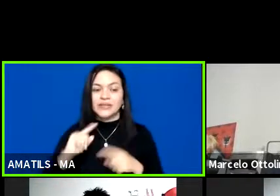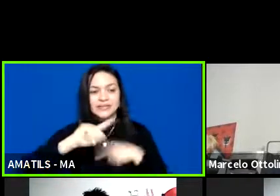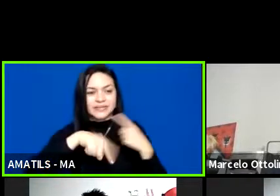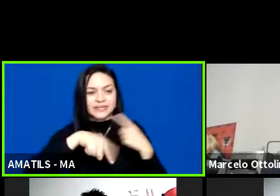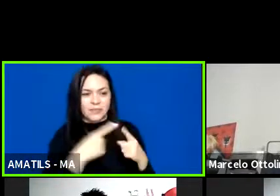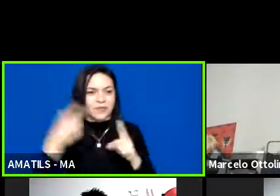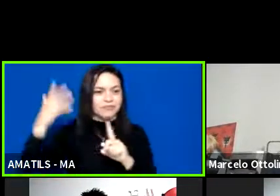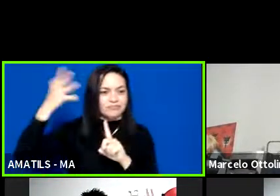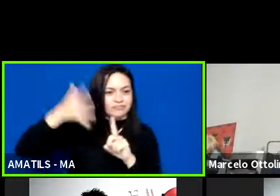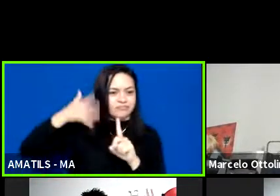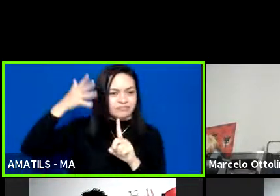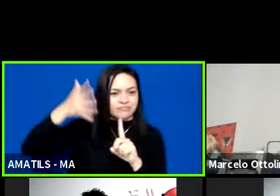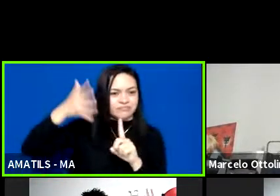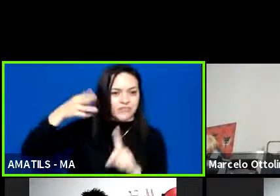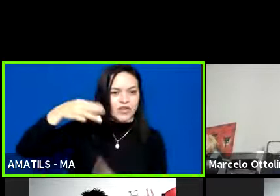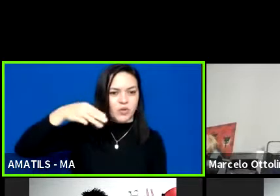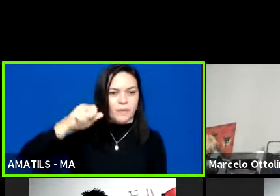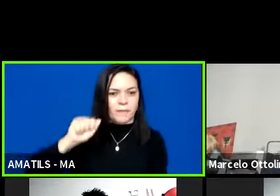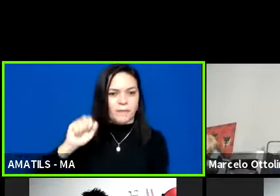Marcelo Botolini.